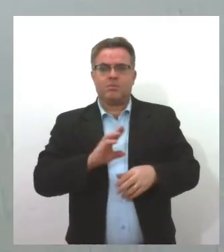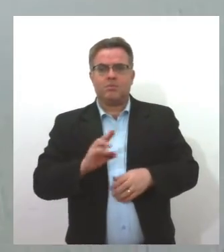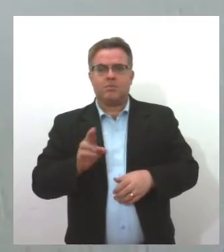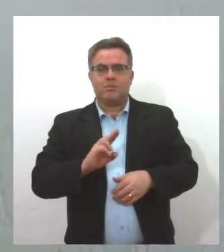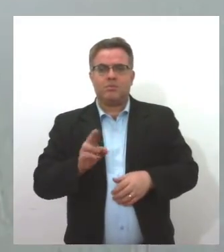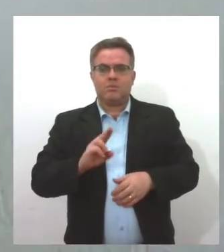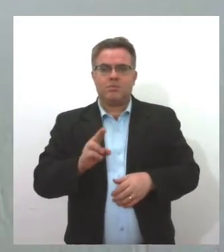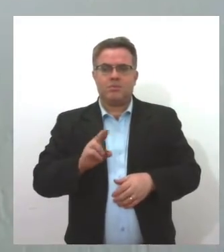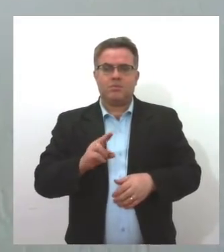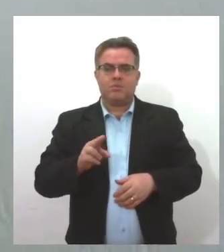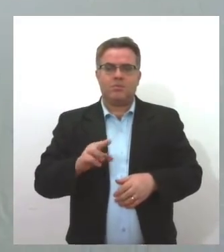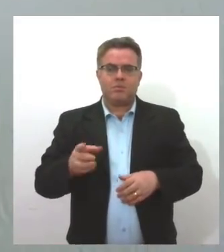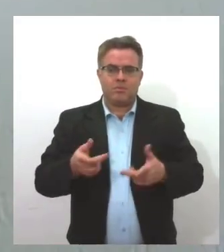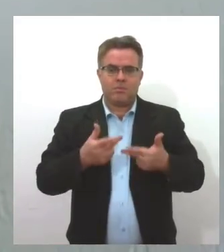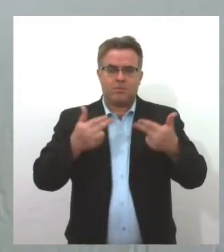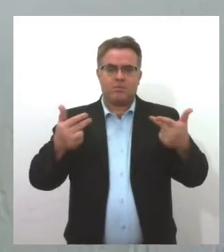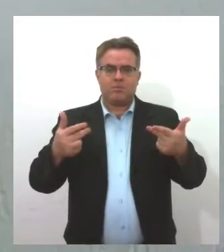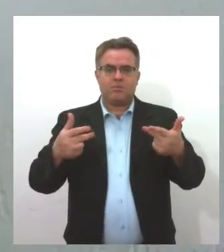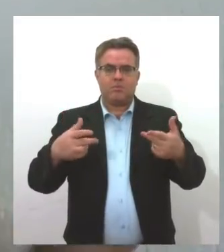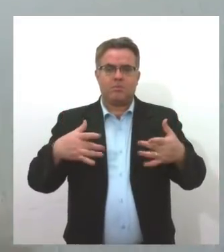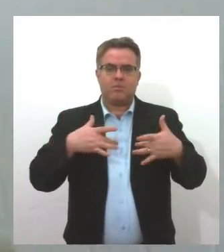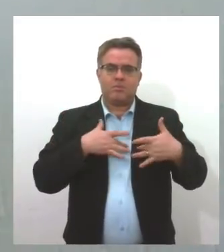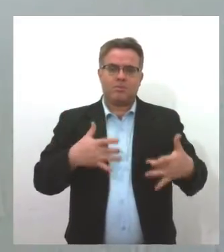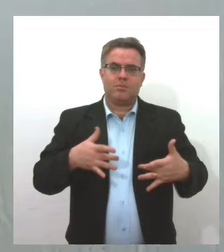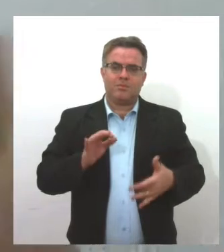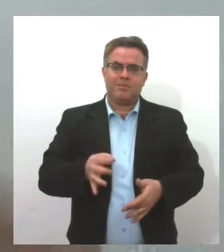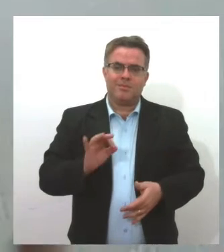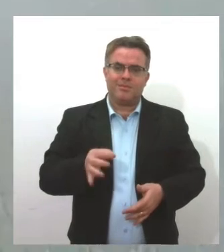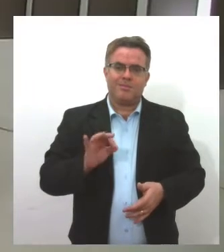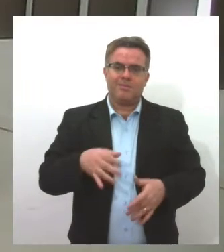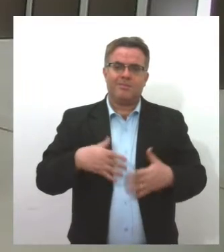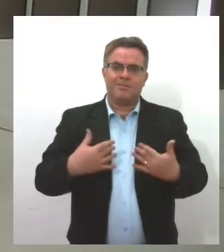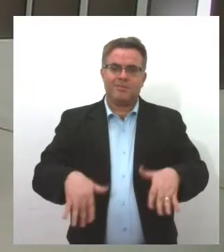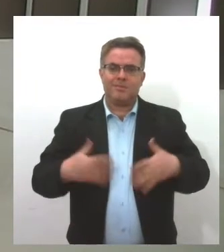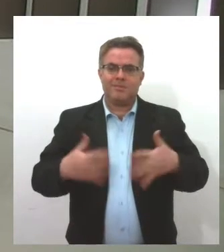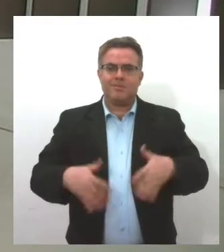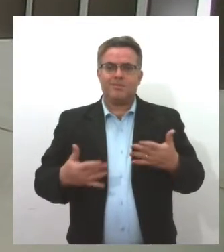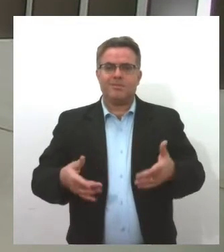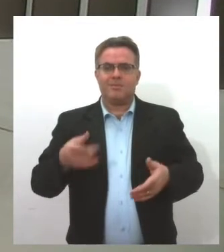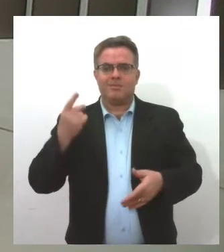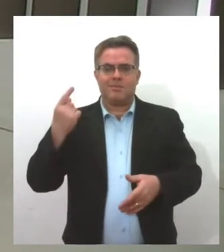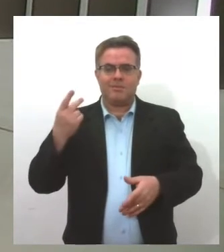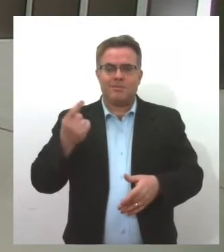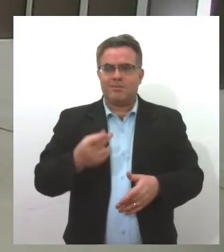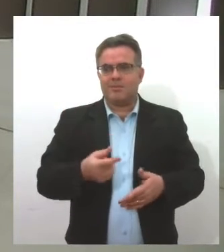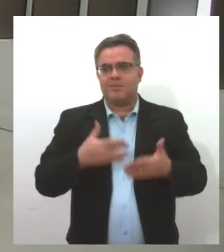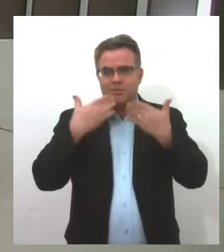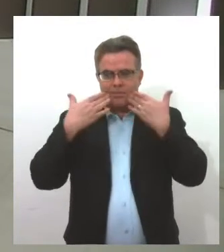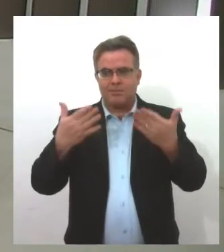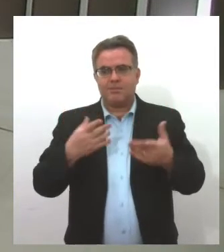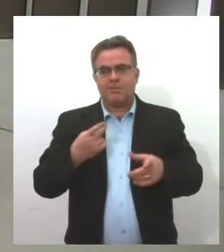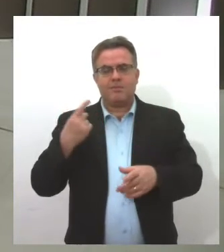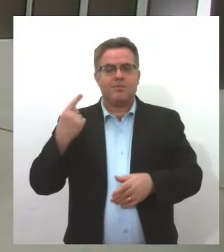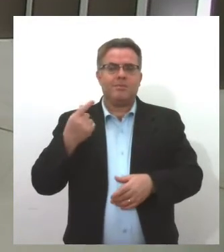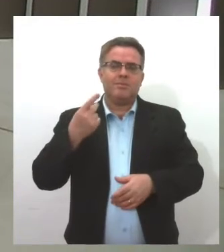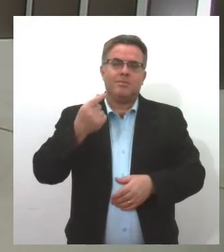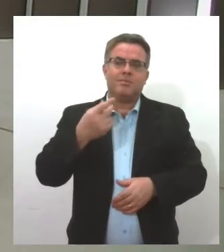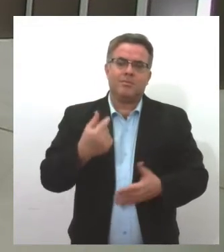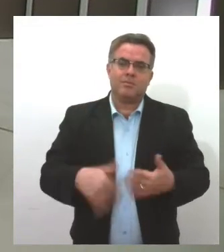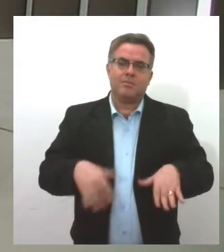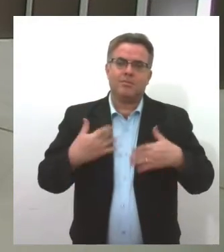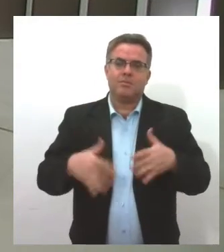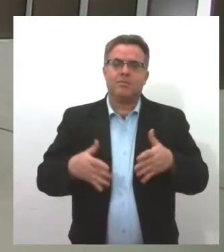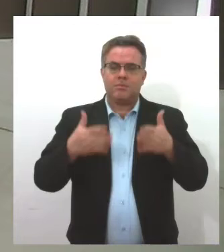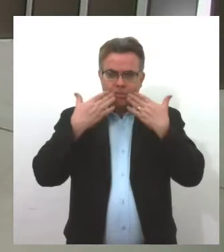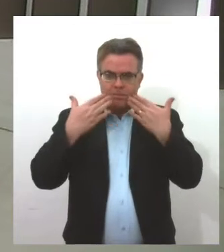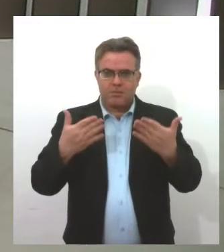O Alto Menino Deus. Eu estava até esquecendo o nome de tanto tempo que a gente não faz a apresentação, né? Esse espetáculo, nós